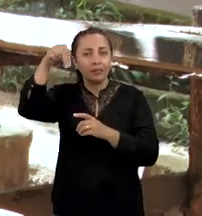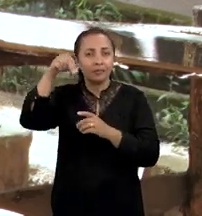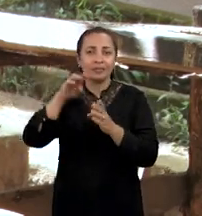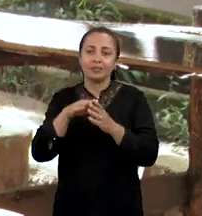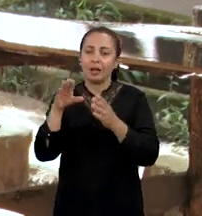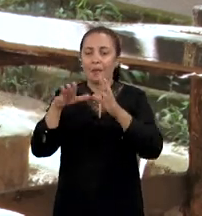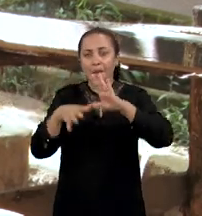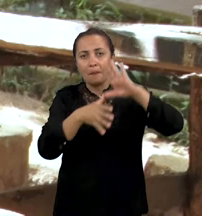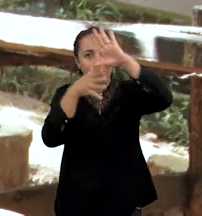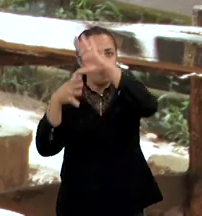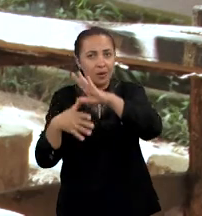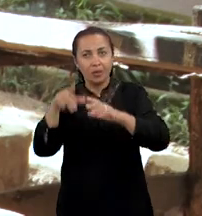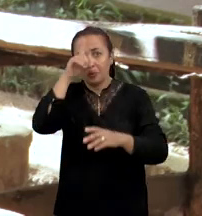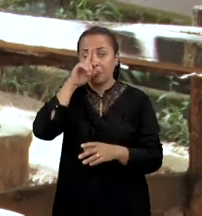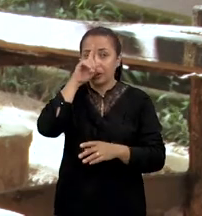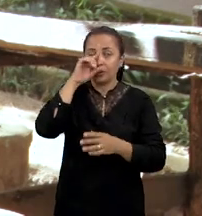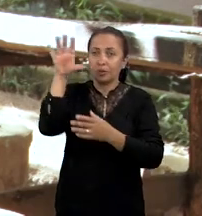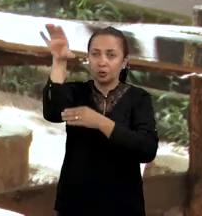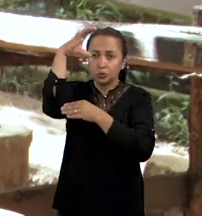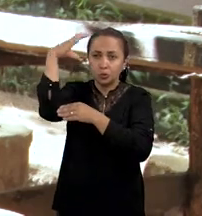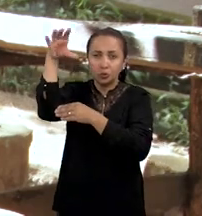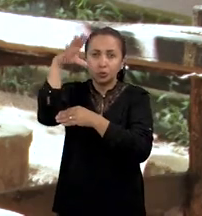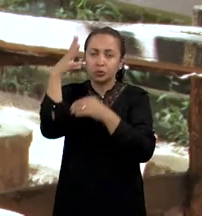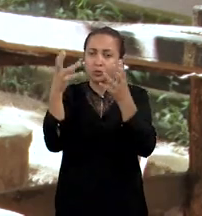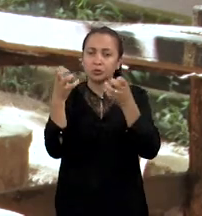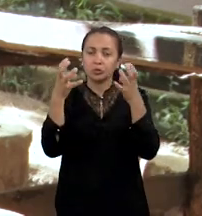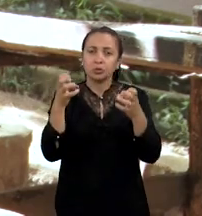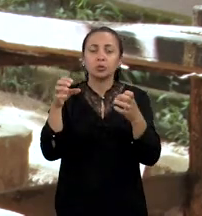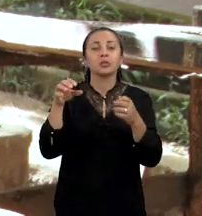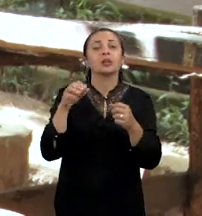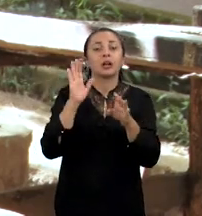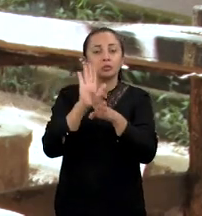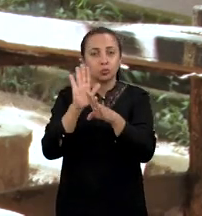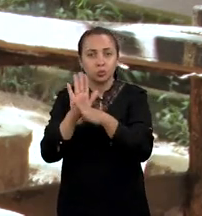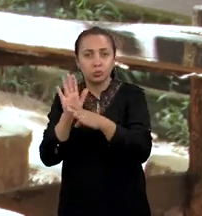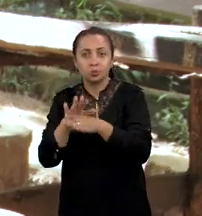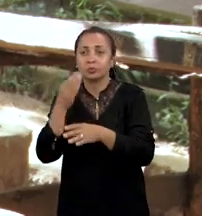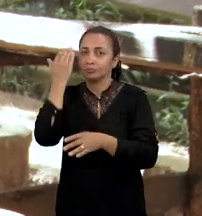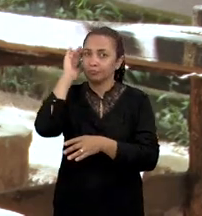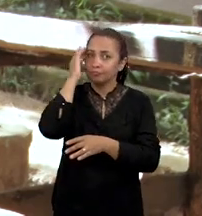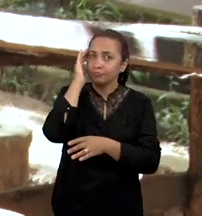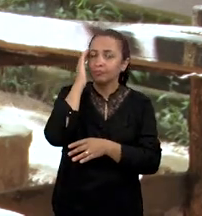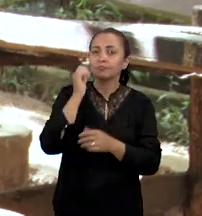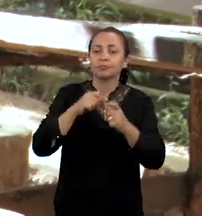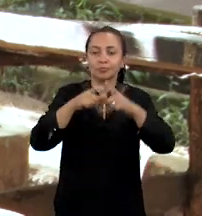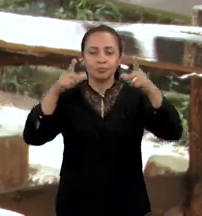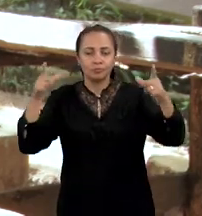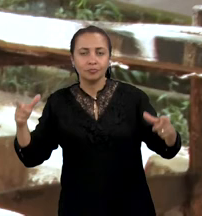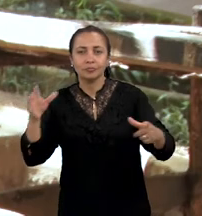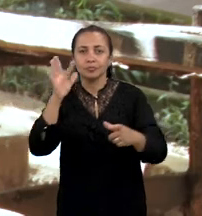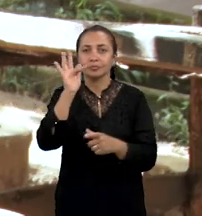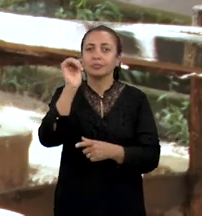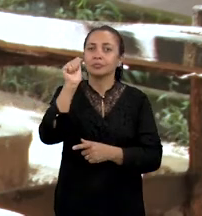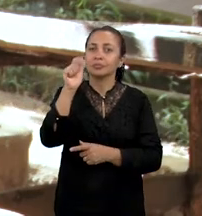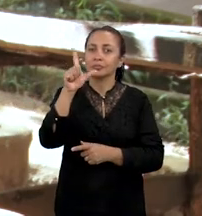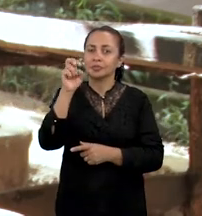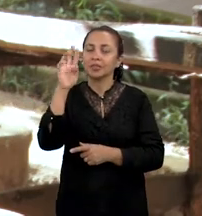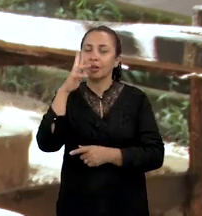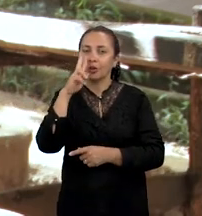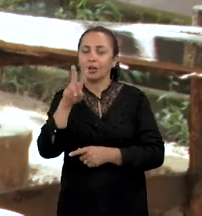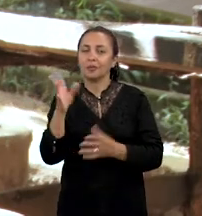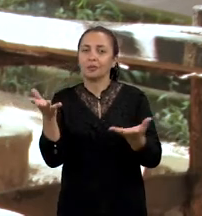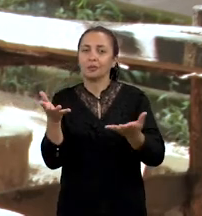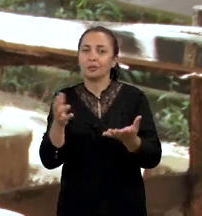e fez o mapeamento dos riscos. Drones, sensores e radares ajudaram a entender a dinâmica natural das falésias.